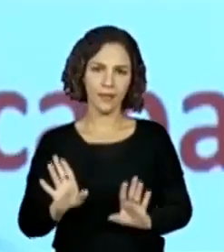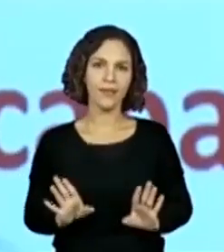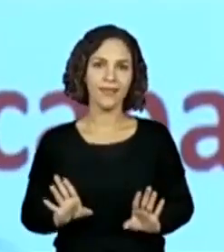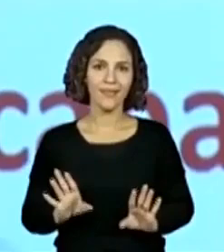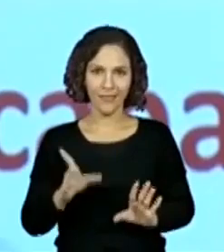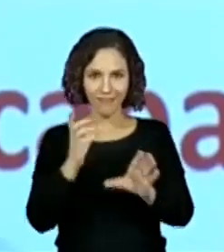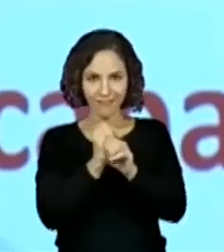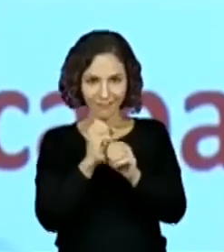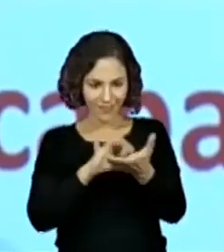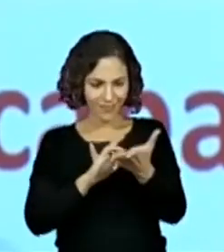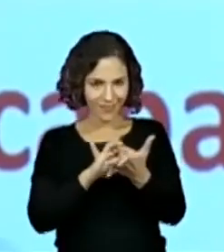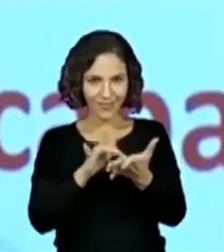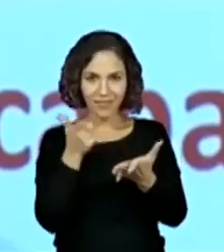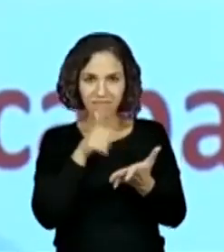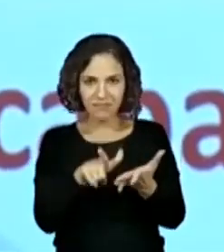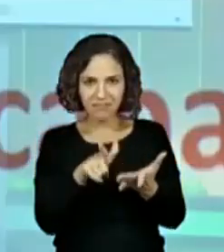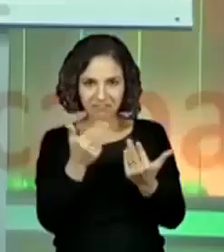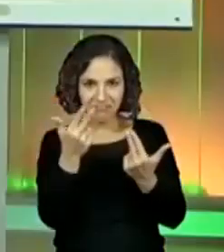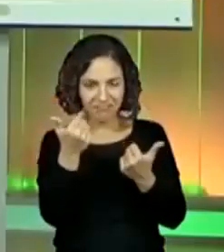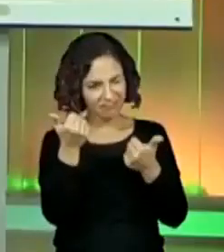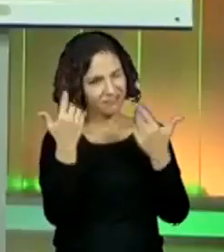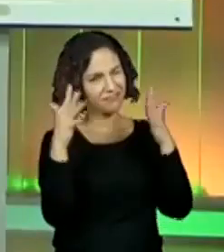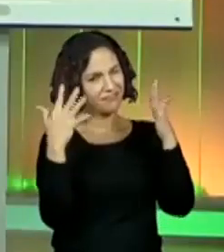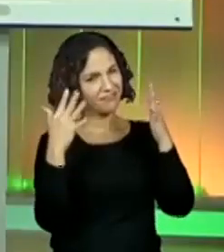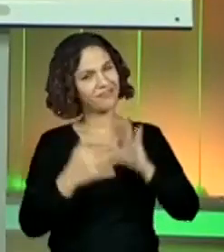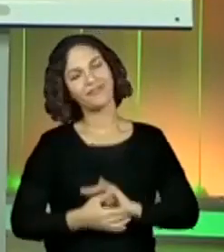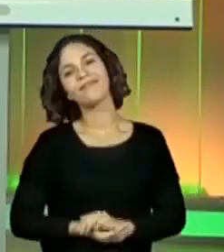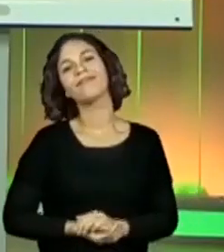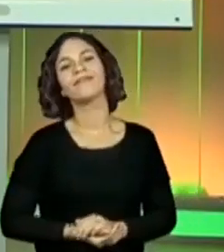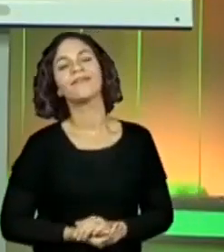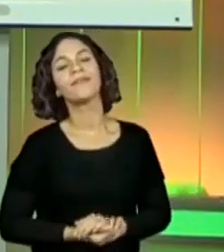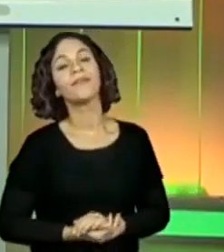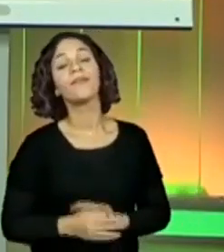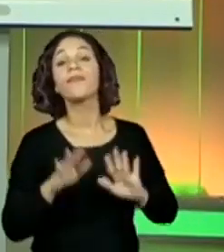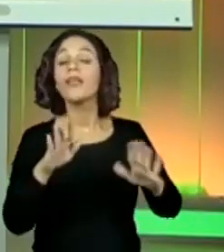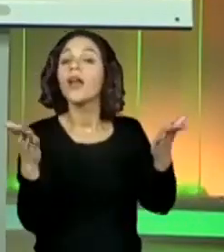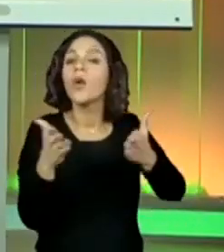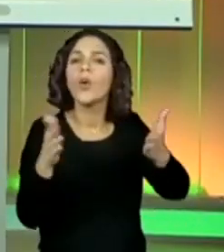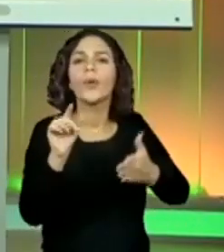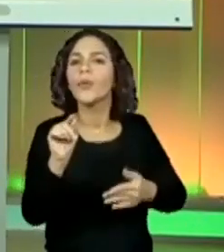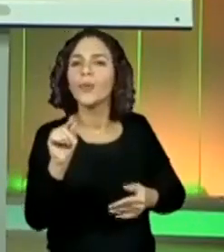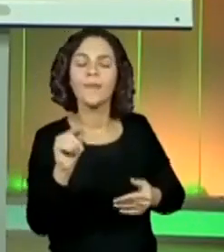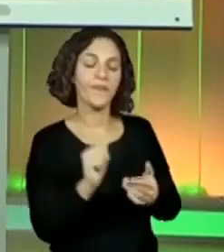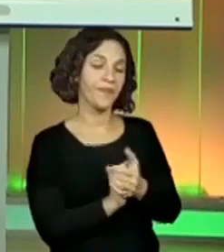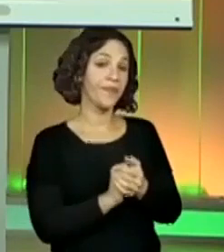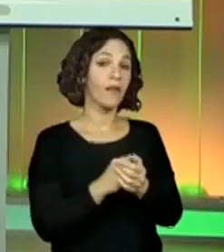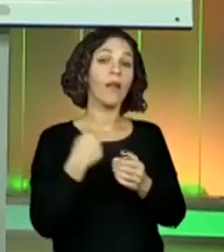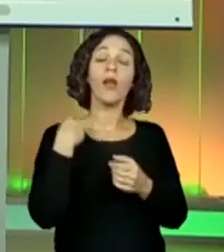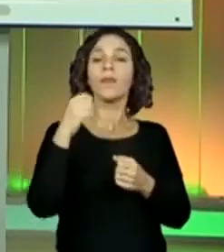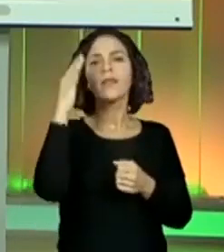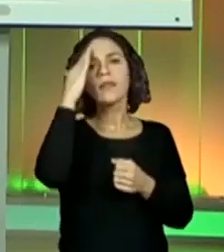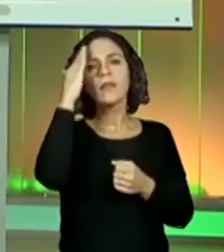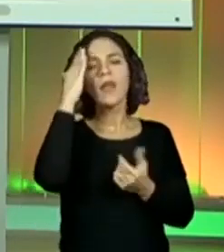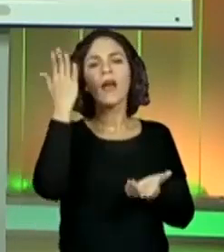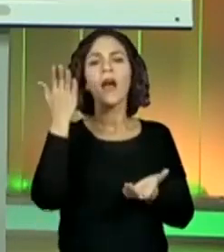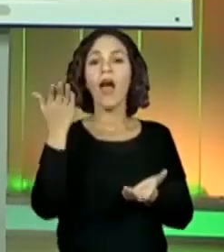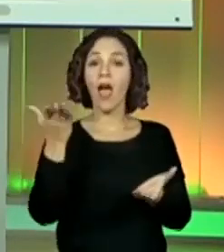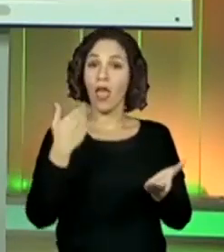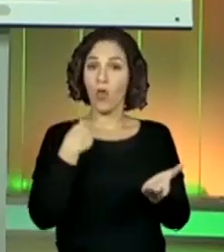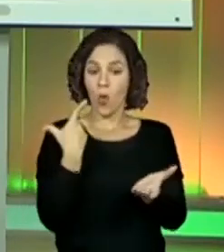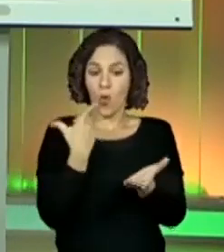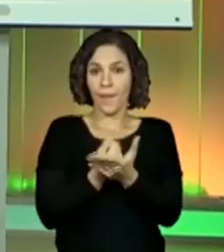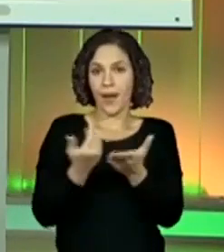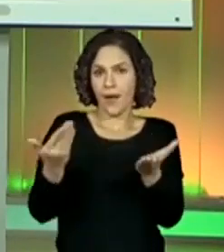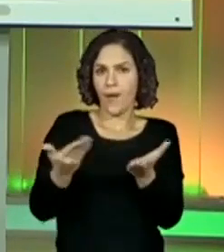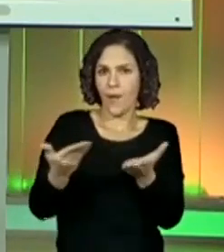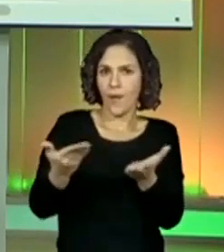Quem fez a continha na calculadora chegou nos novecentos reais, tranquilinho. Agora, pra gente saber, ó, quando é que essa